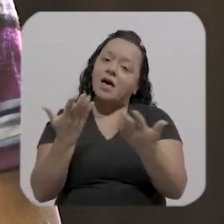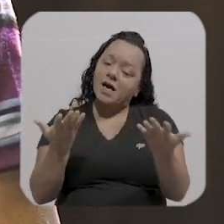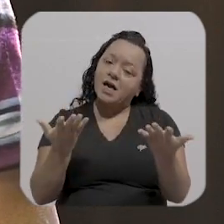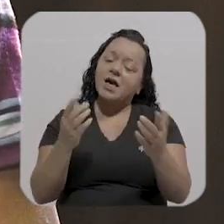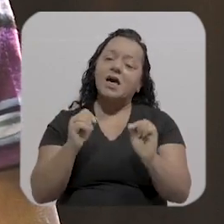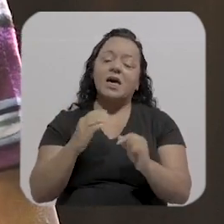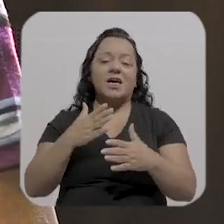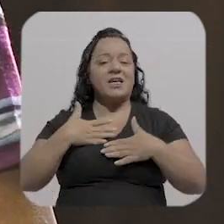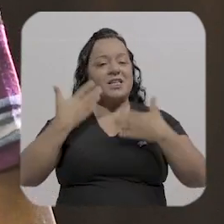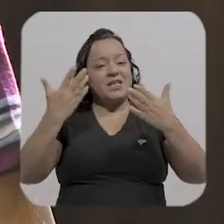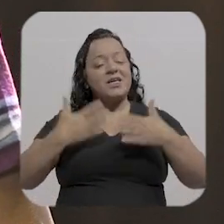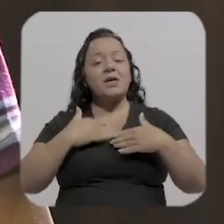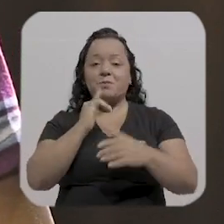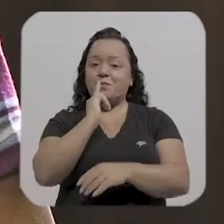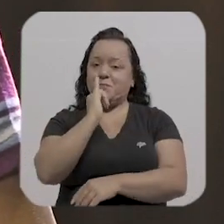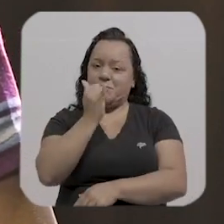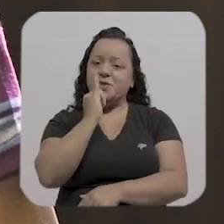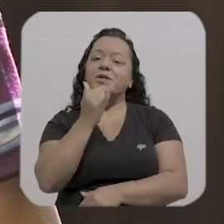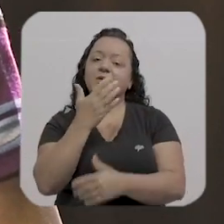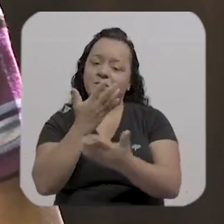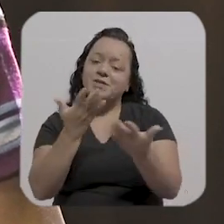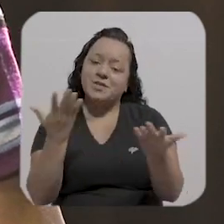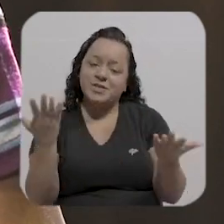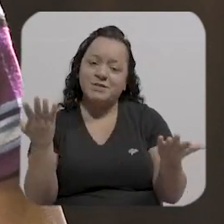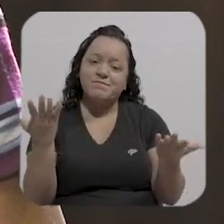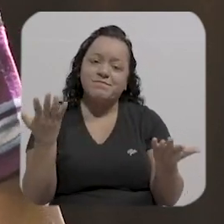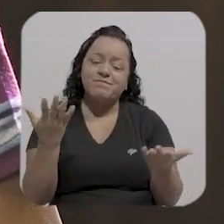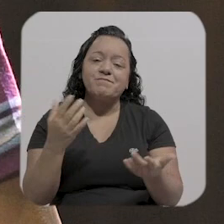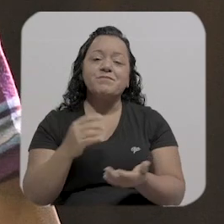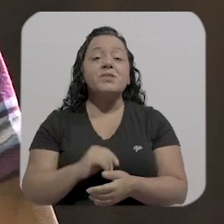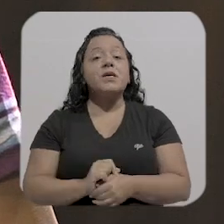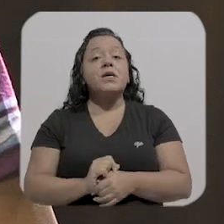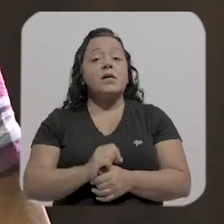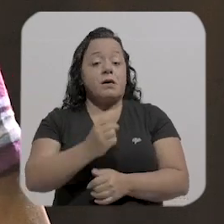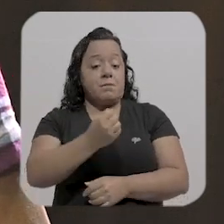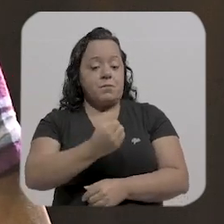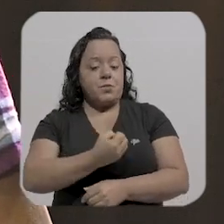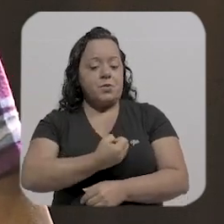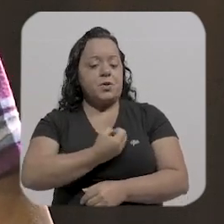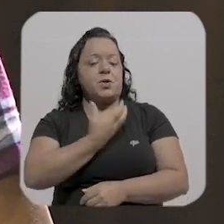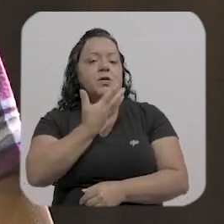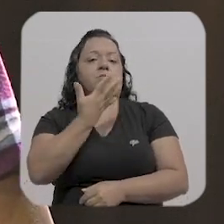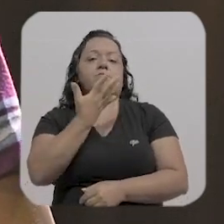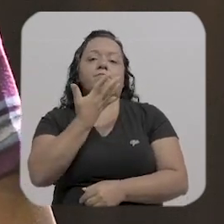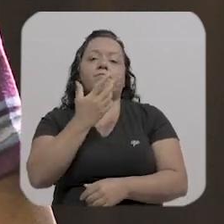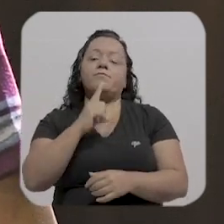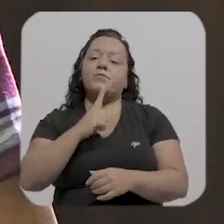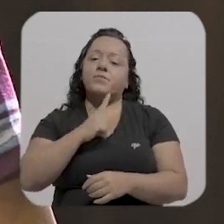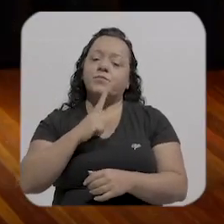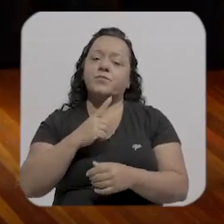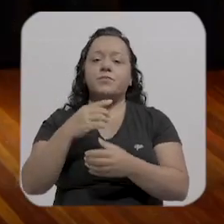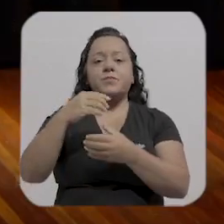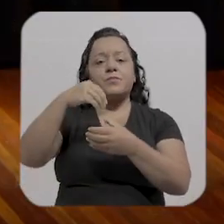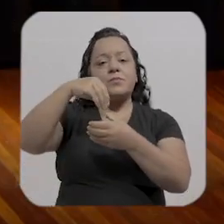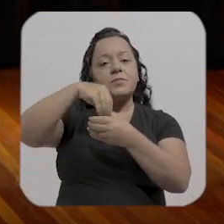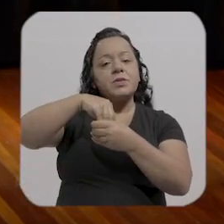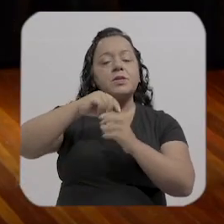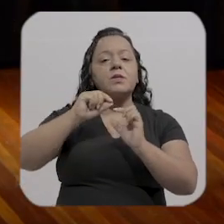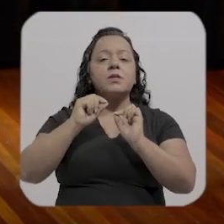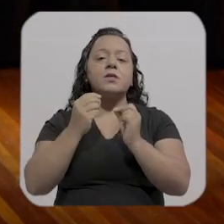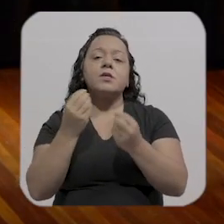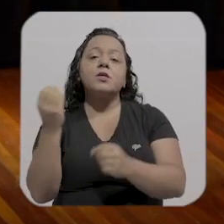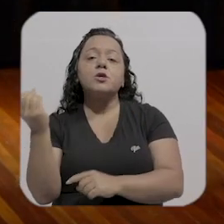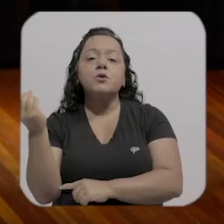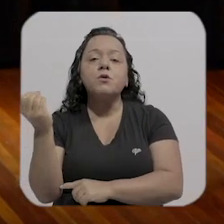entraram nessa nessa leva de de novos novas edições do Mormas que eu publico